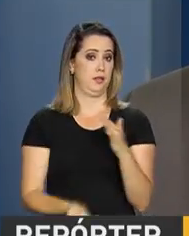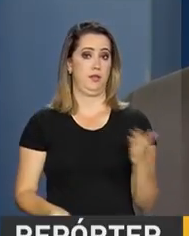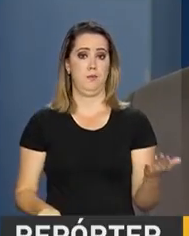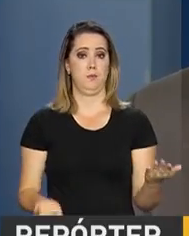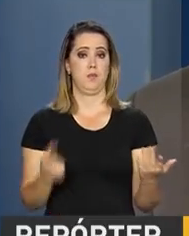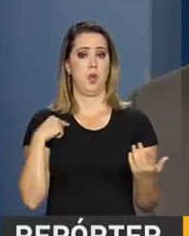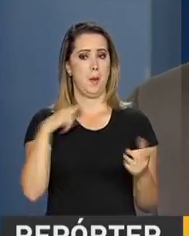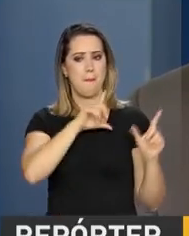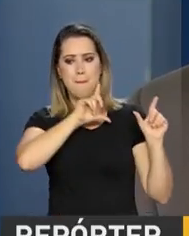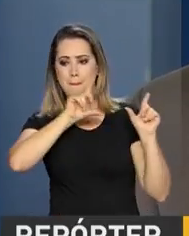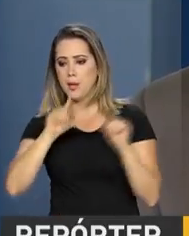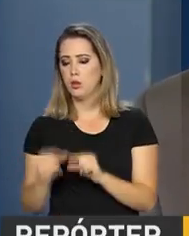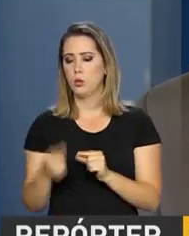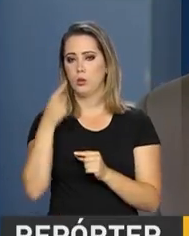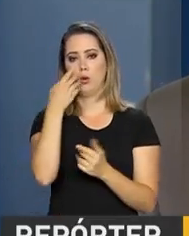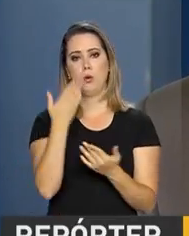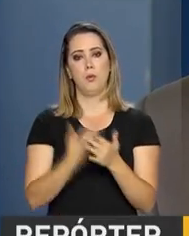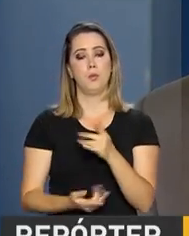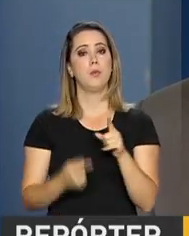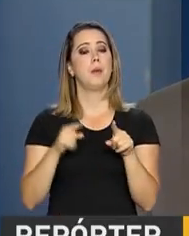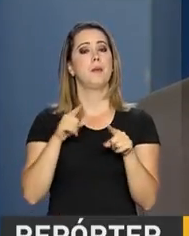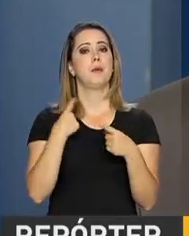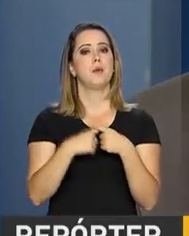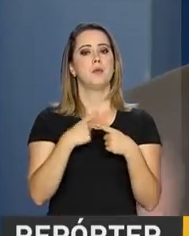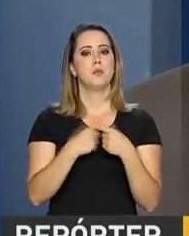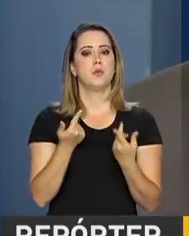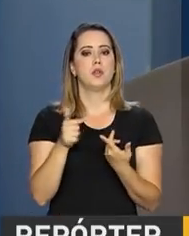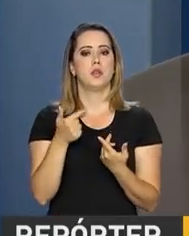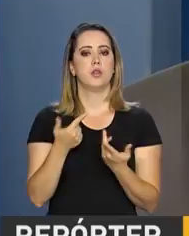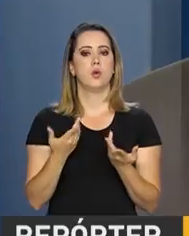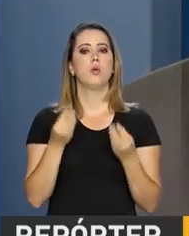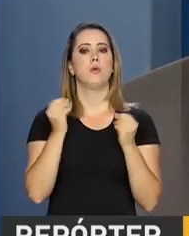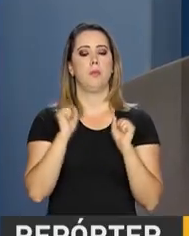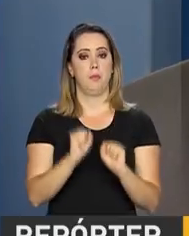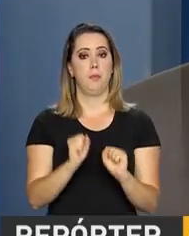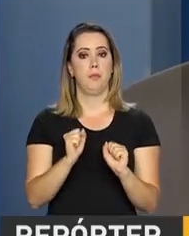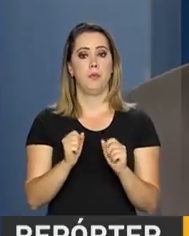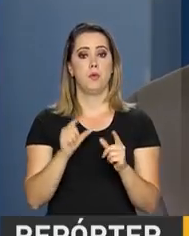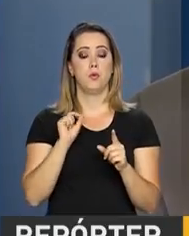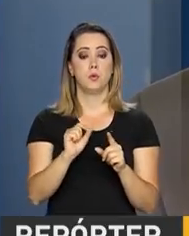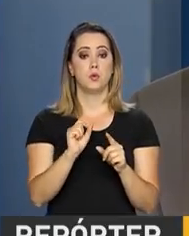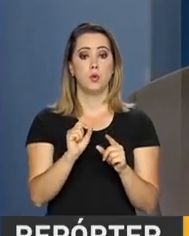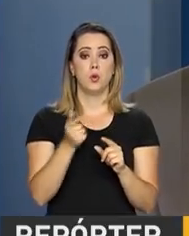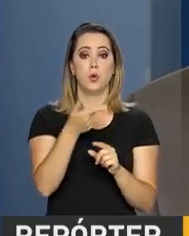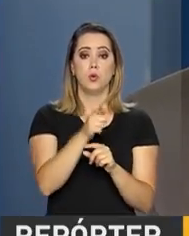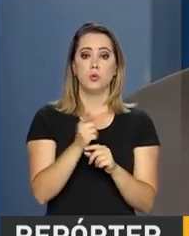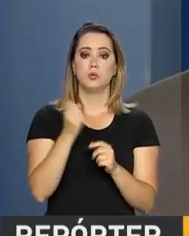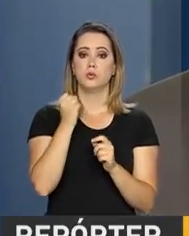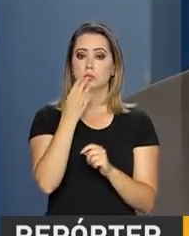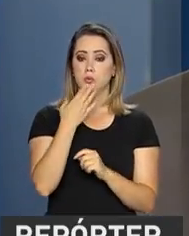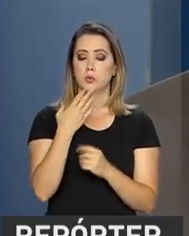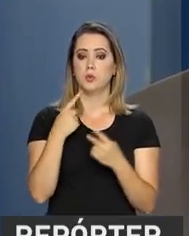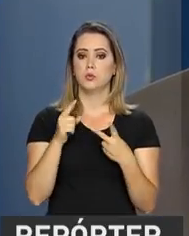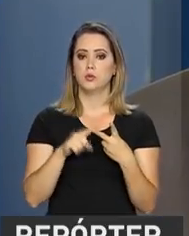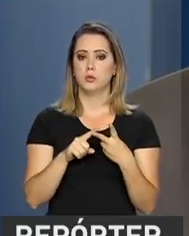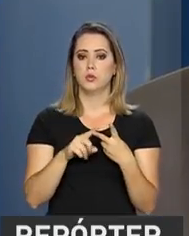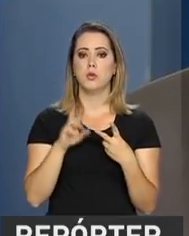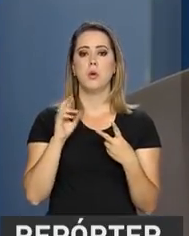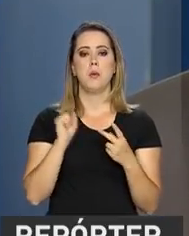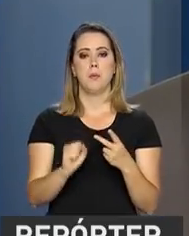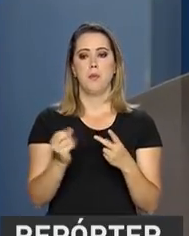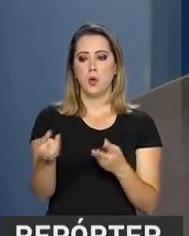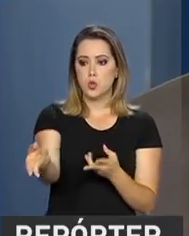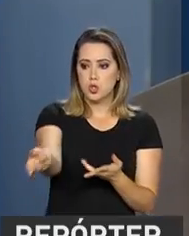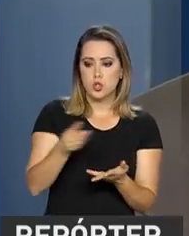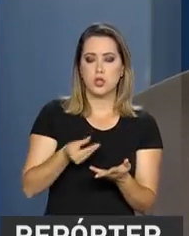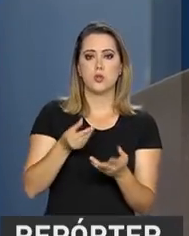investimento, ele é o menor risco de crédito, o significa justamente aquele risco de você não receber seu investimento. Outra vantagem do Tesouro Direto é a flexibilidade. Você pode